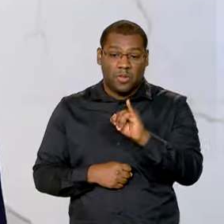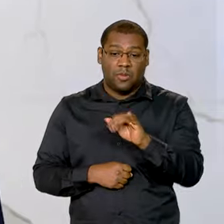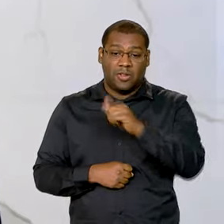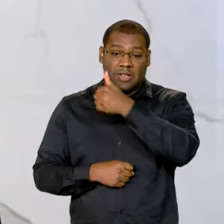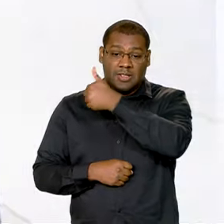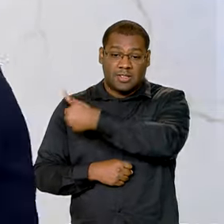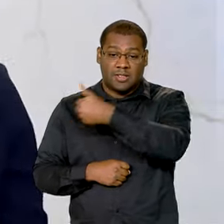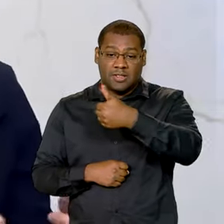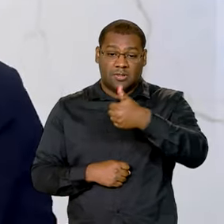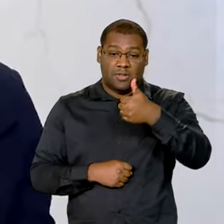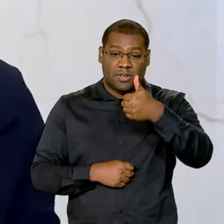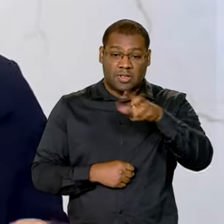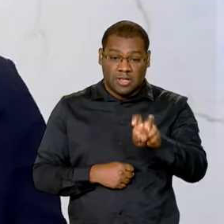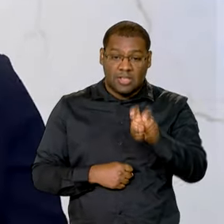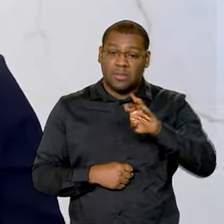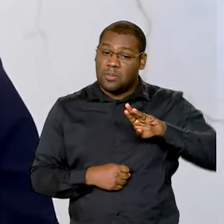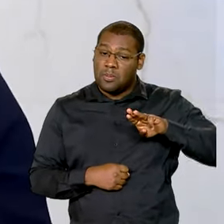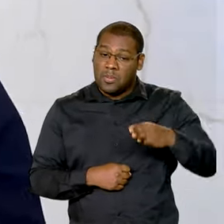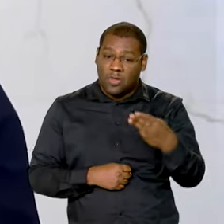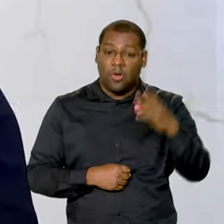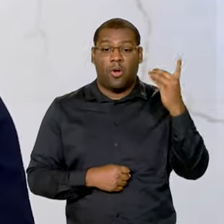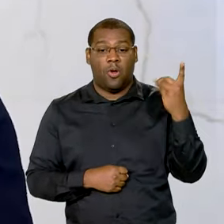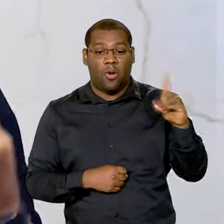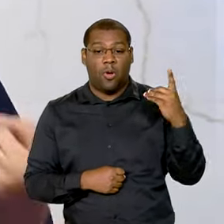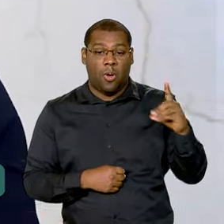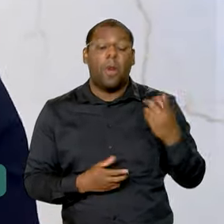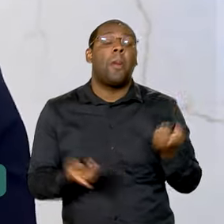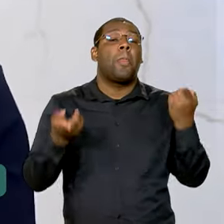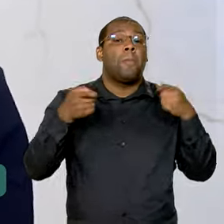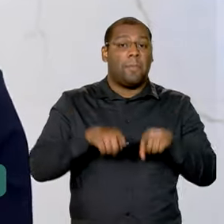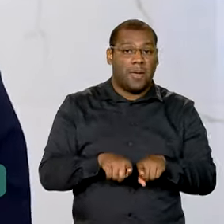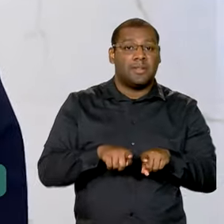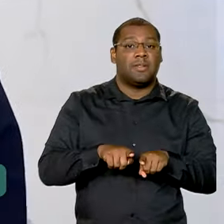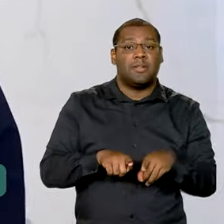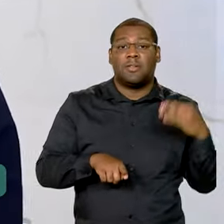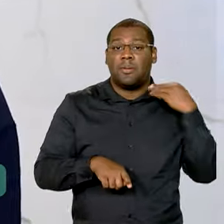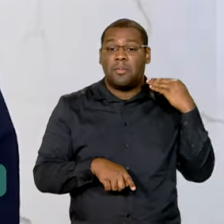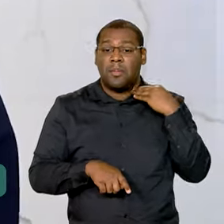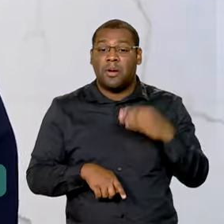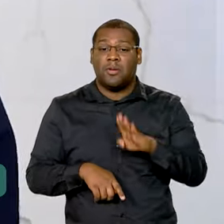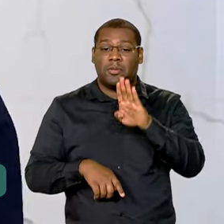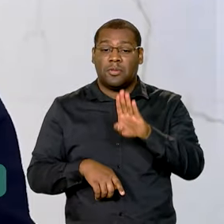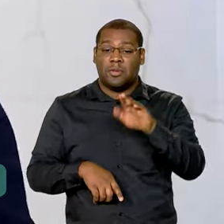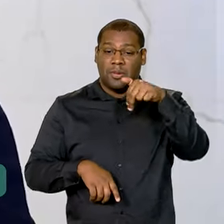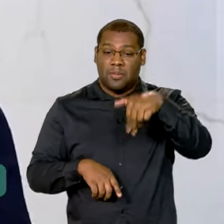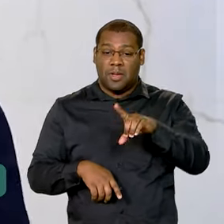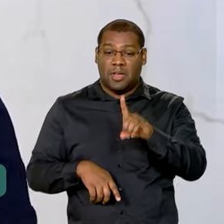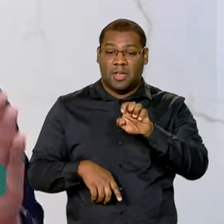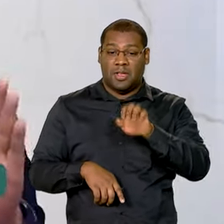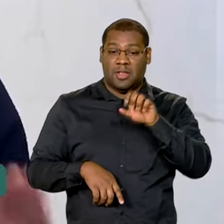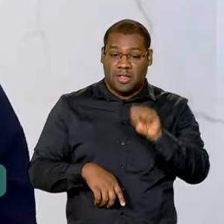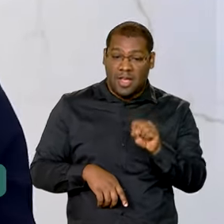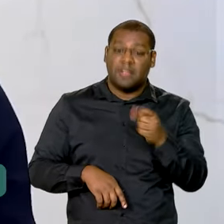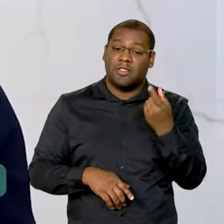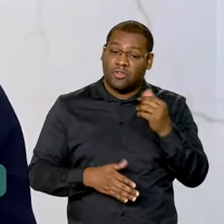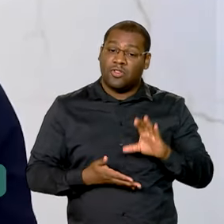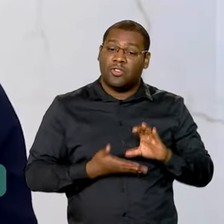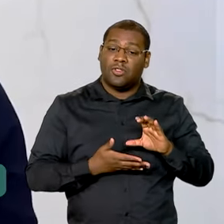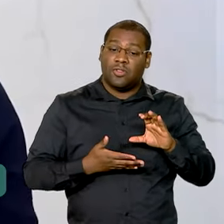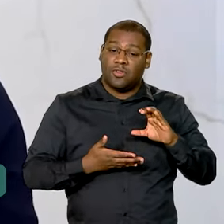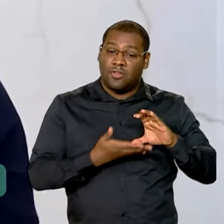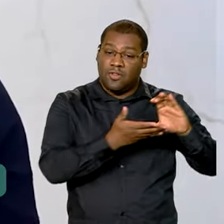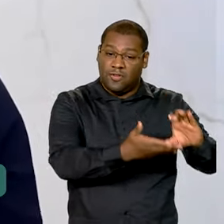de dólares. Em parceria com o BNDES, nós vamos liberar 500 milhões de dólares, sendo 250